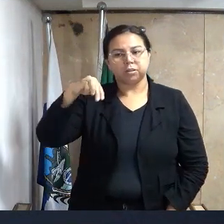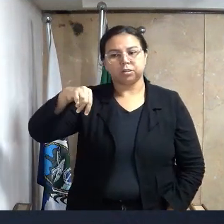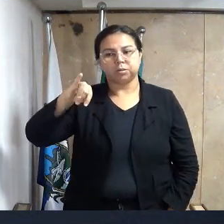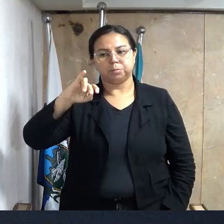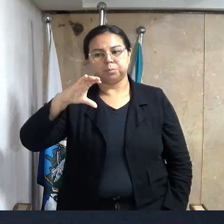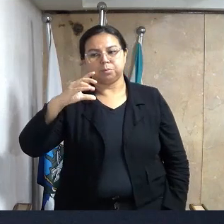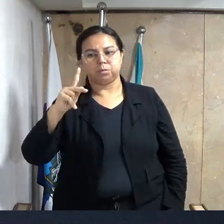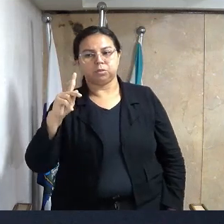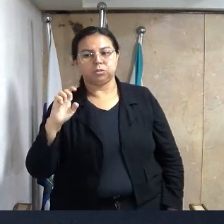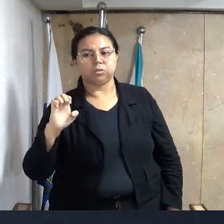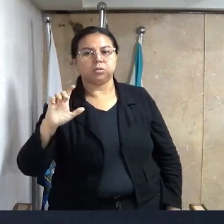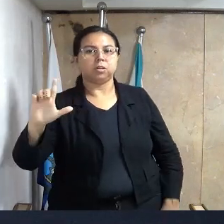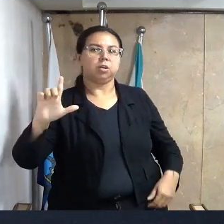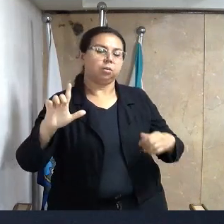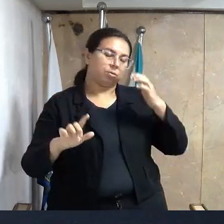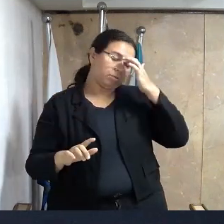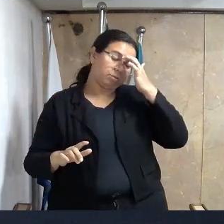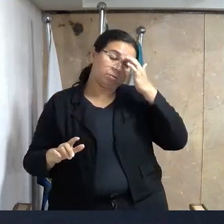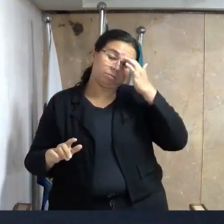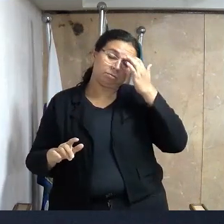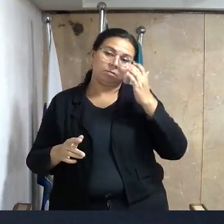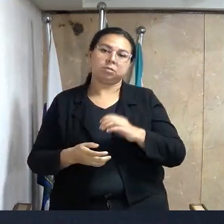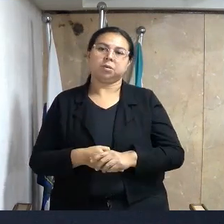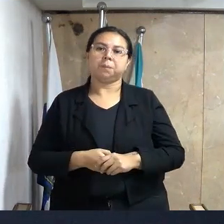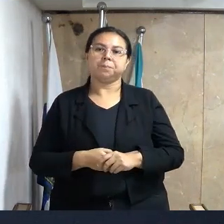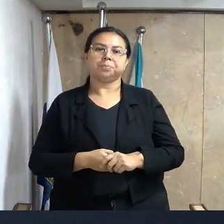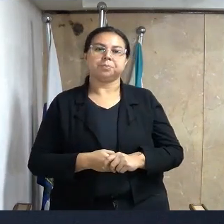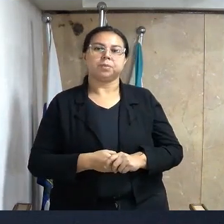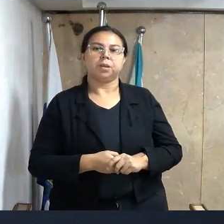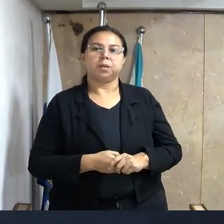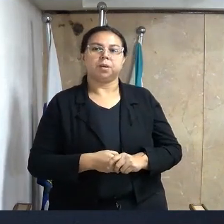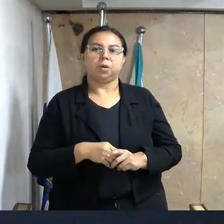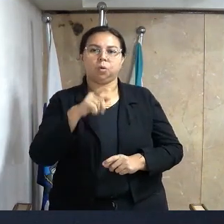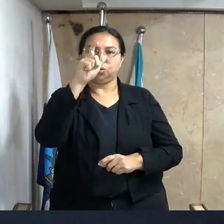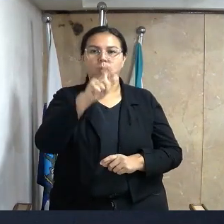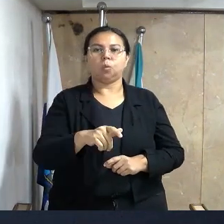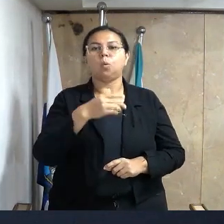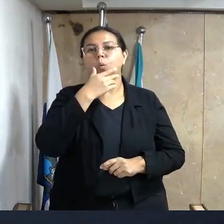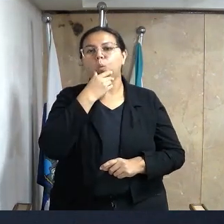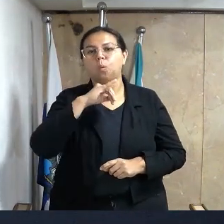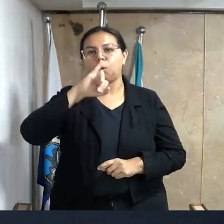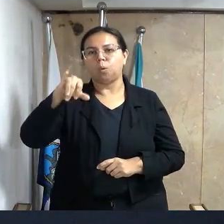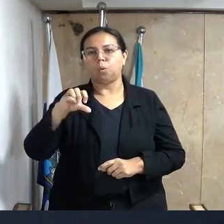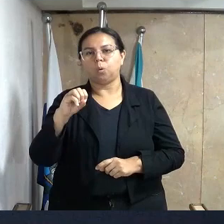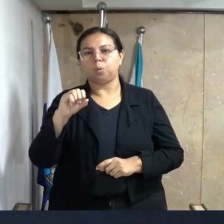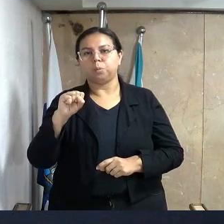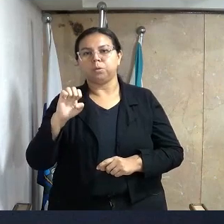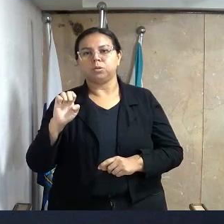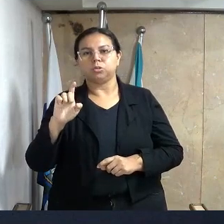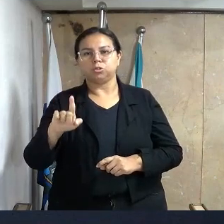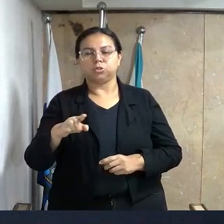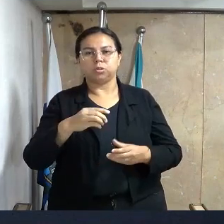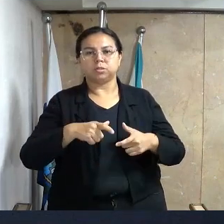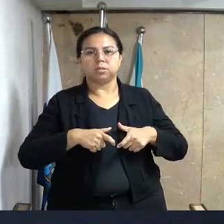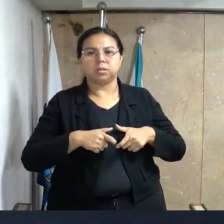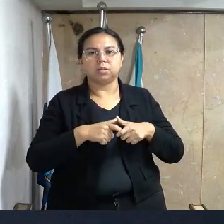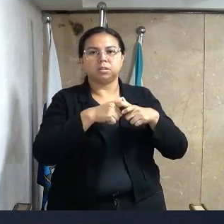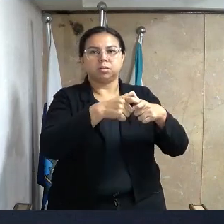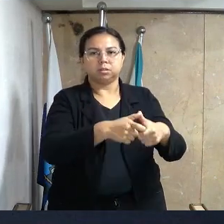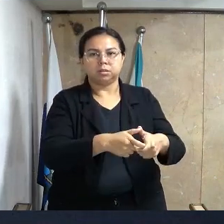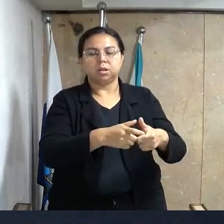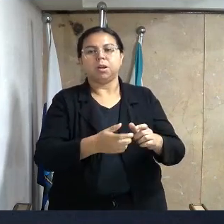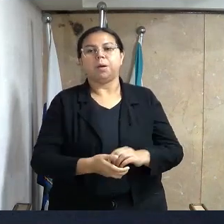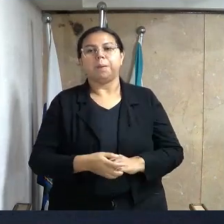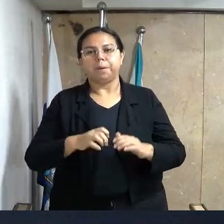Alexandre Gervasio, concedendo ao justíssimo senhor José Eduardo de Souza Pratis, a medalha Mérito